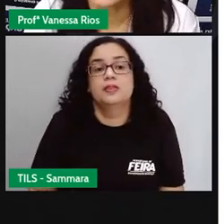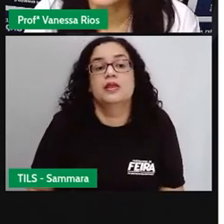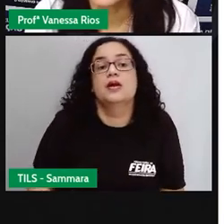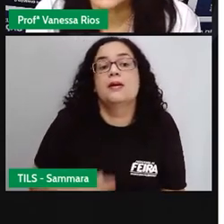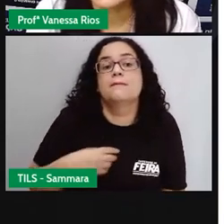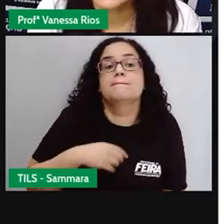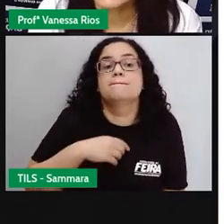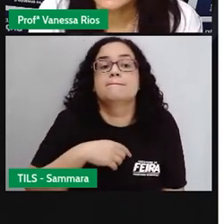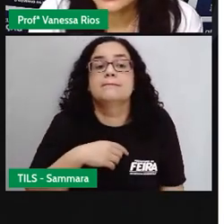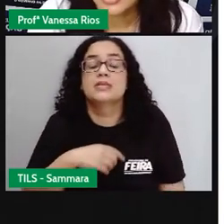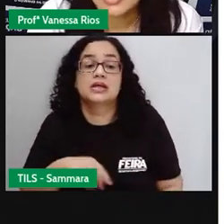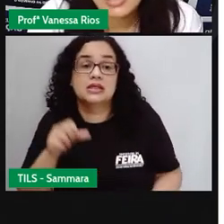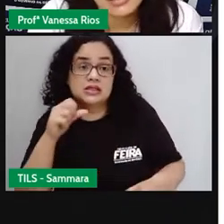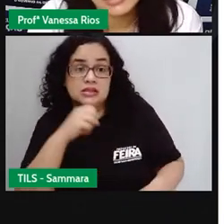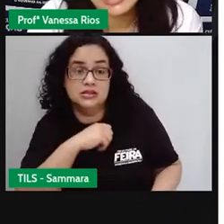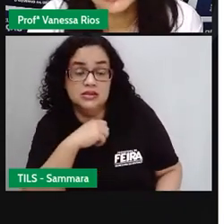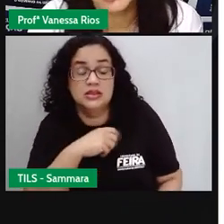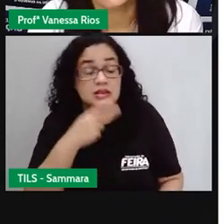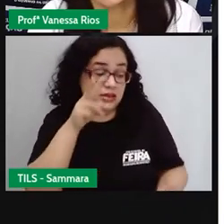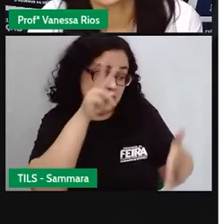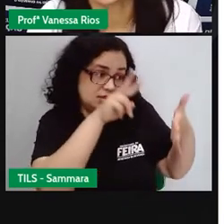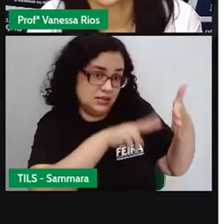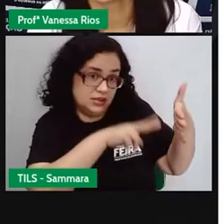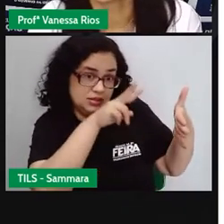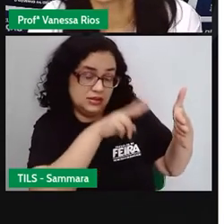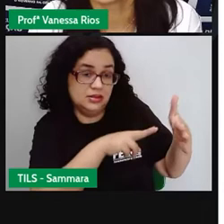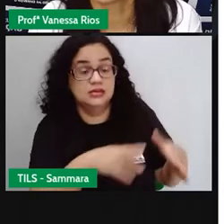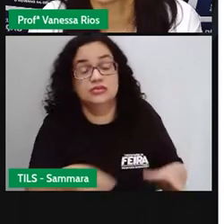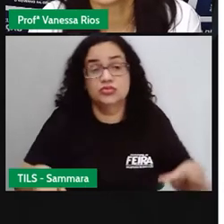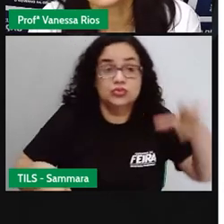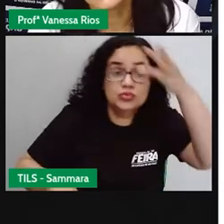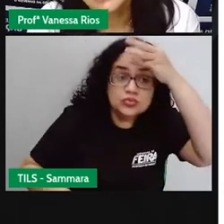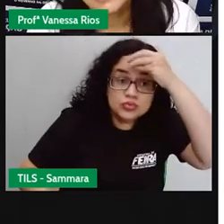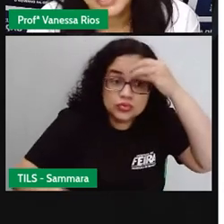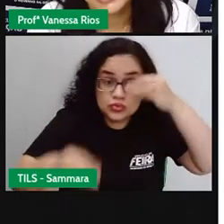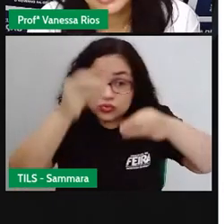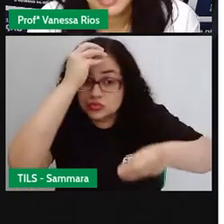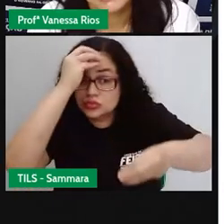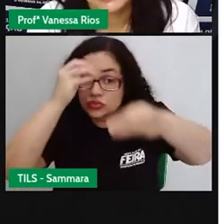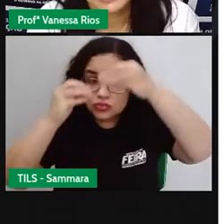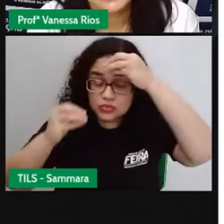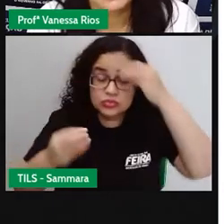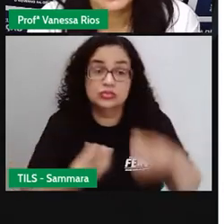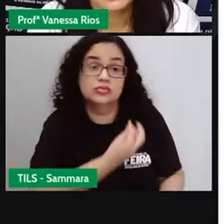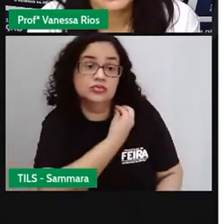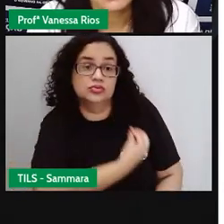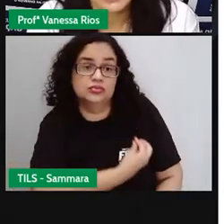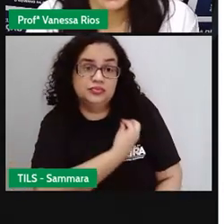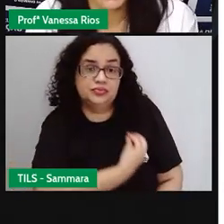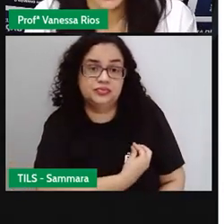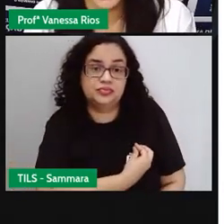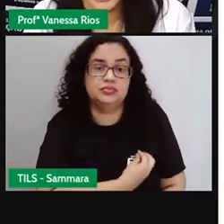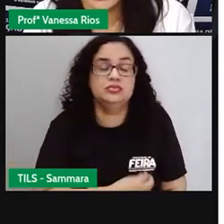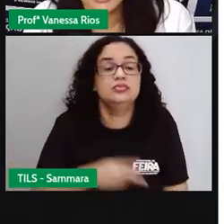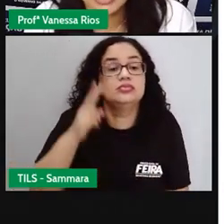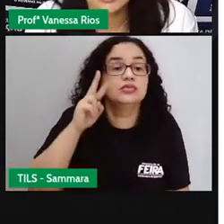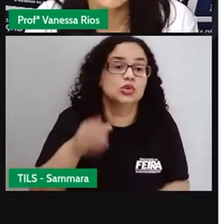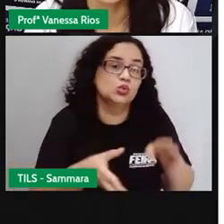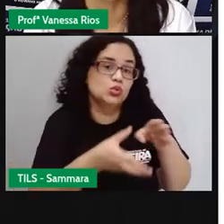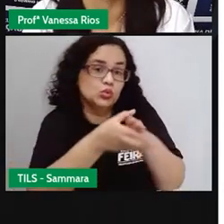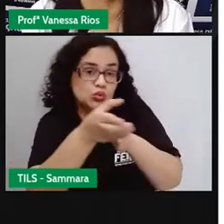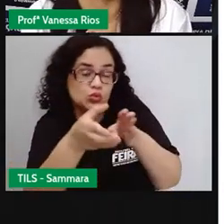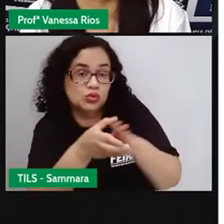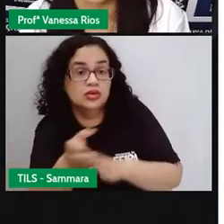O produto ali daquilo que está sendo lido, ela vai ser absorvido para a nossa vida. Nos